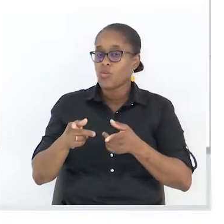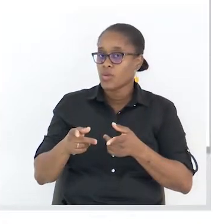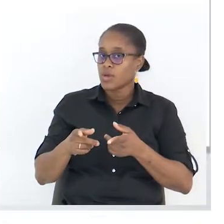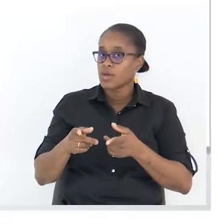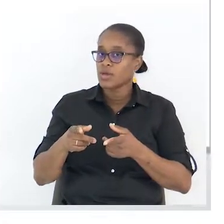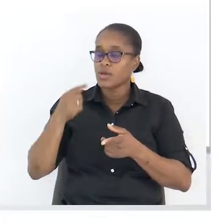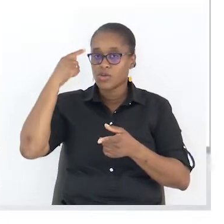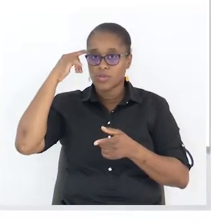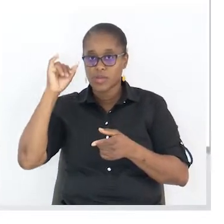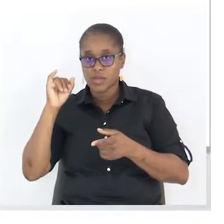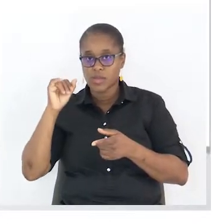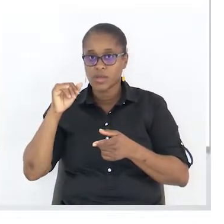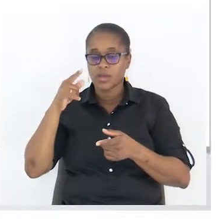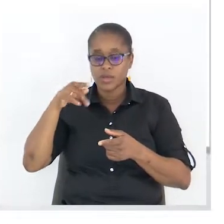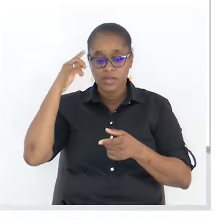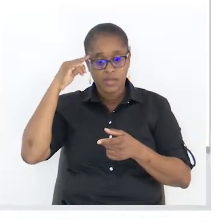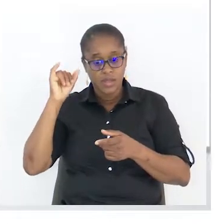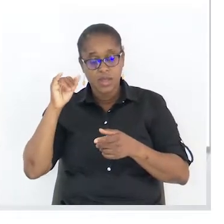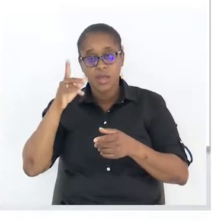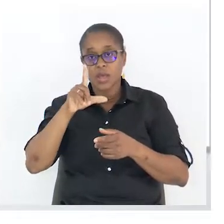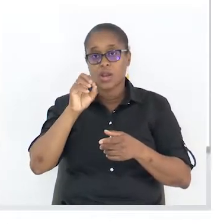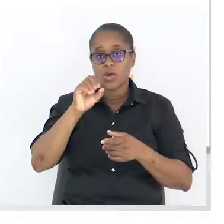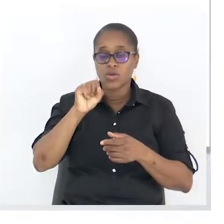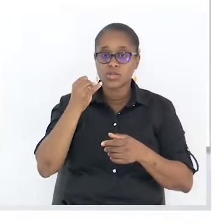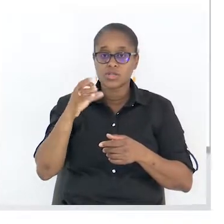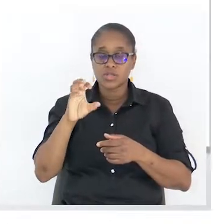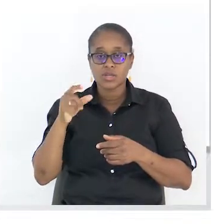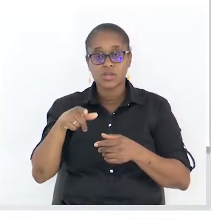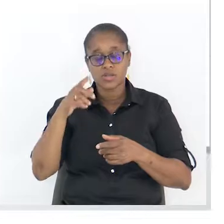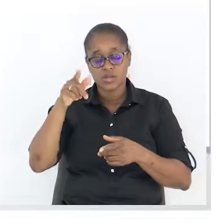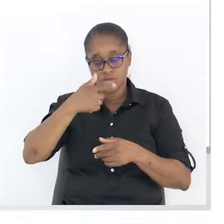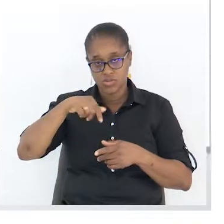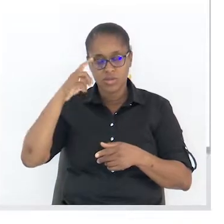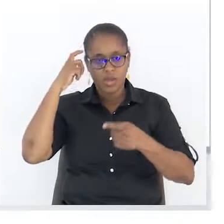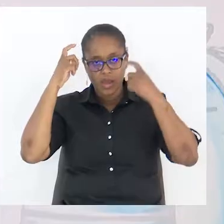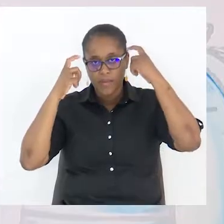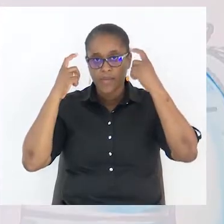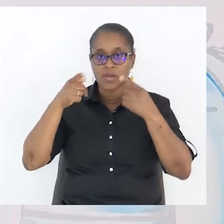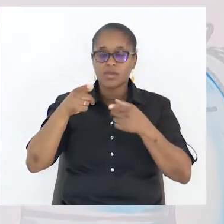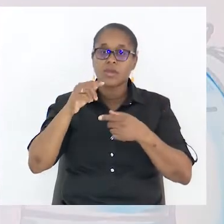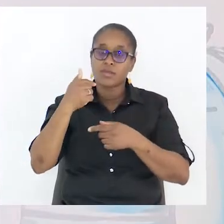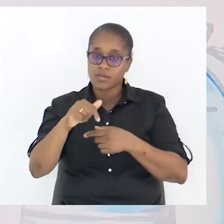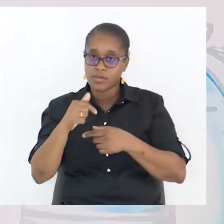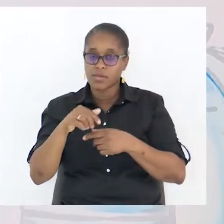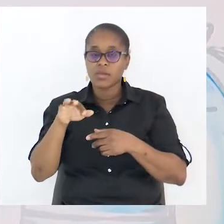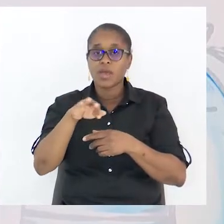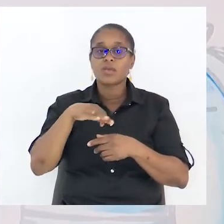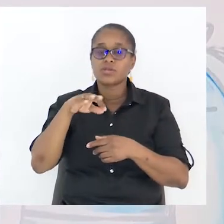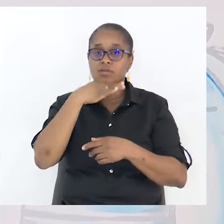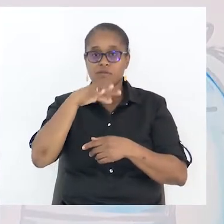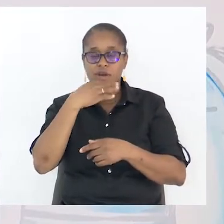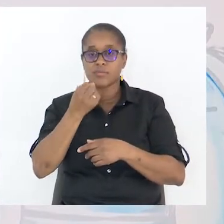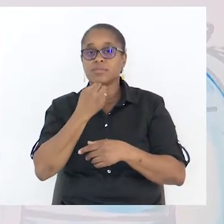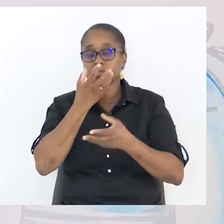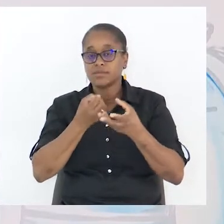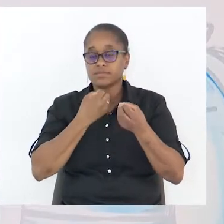aquilo que nós temos, que é o raciocínio. E contém atos de fala para argumentar. Para fazer as argumentações, tens que